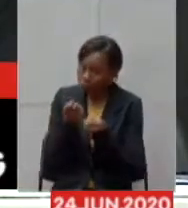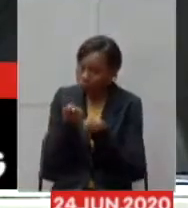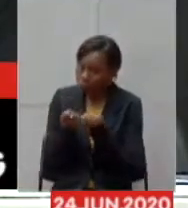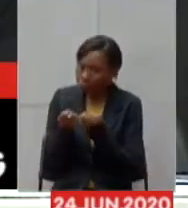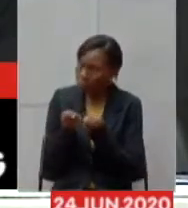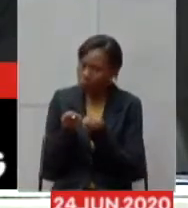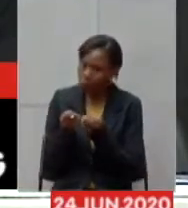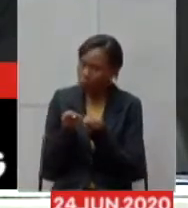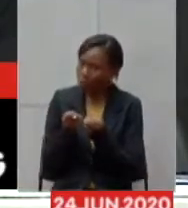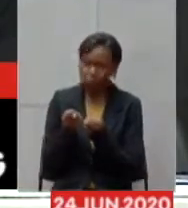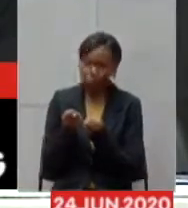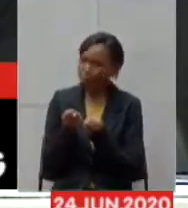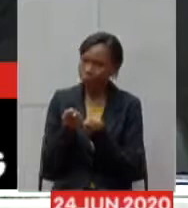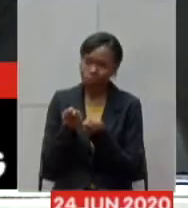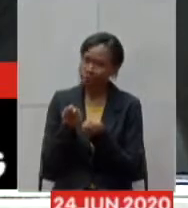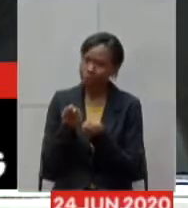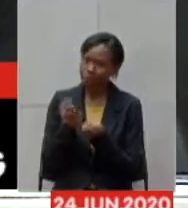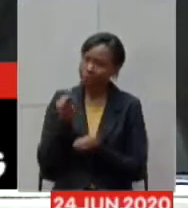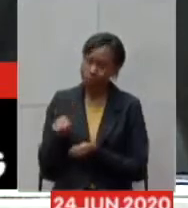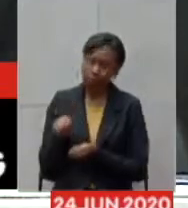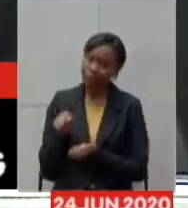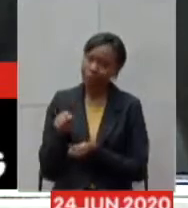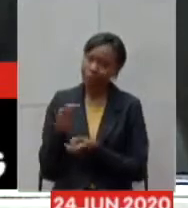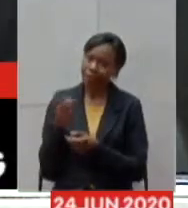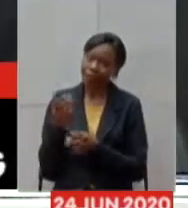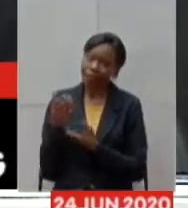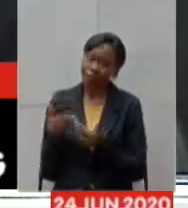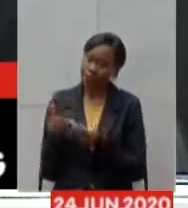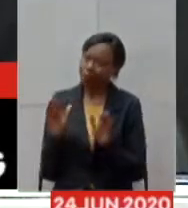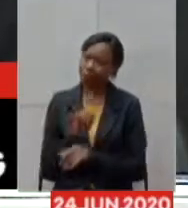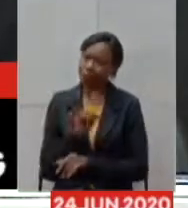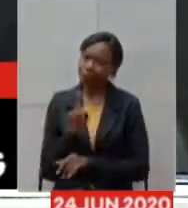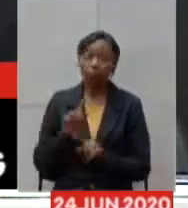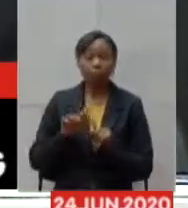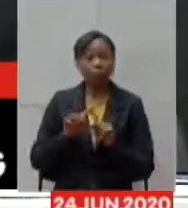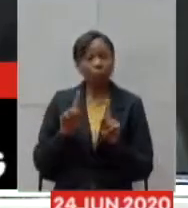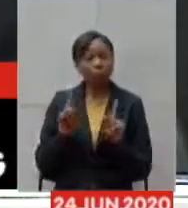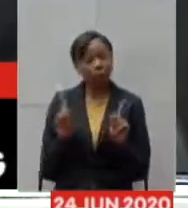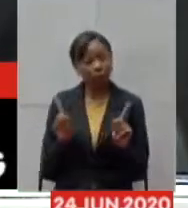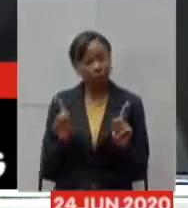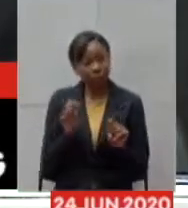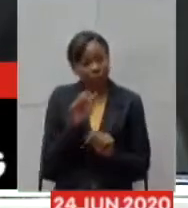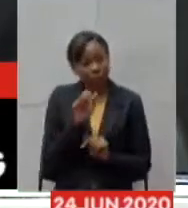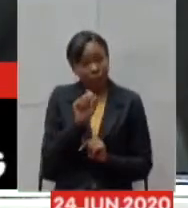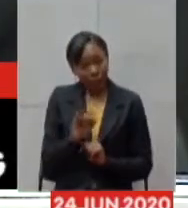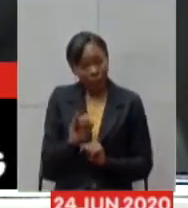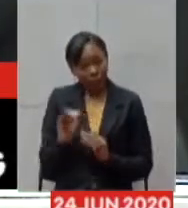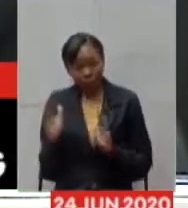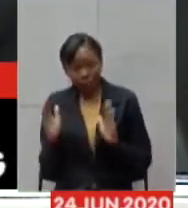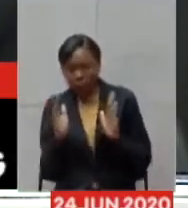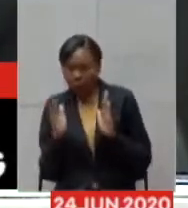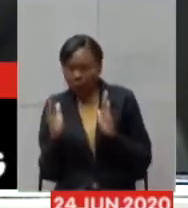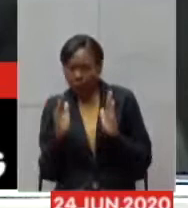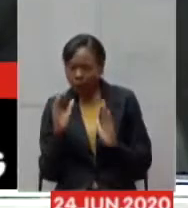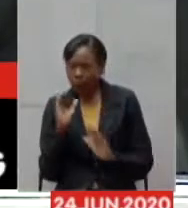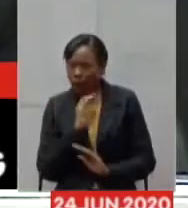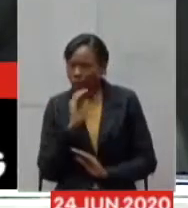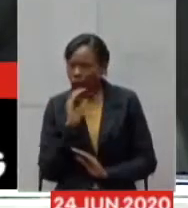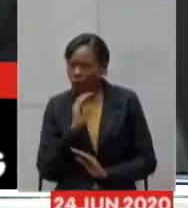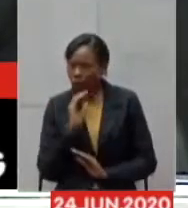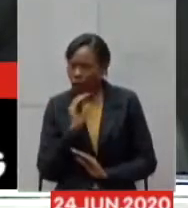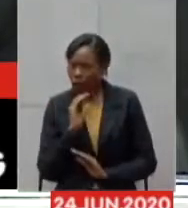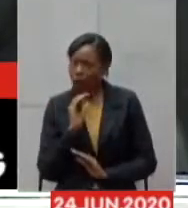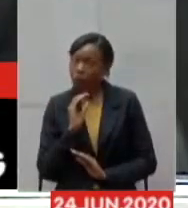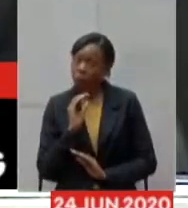campanha para funcionar mas essa essa opção em situação de emergência sempre